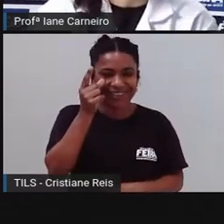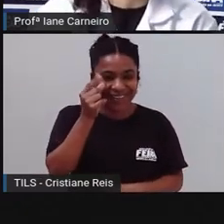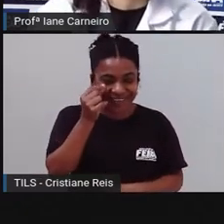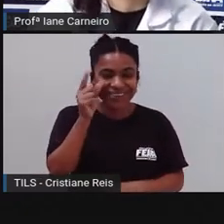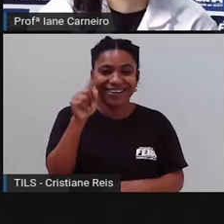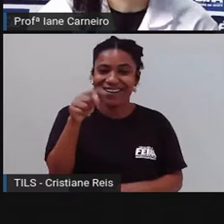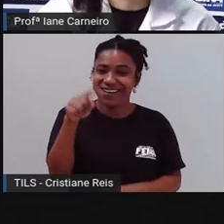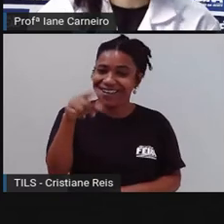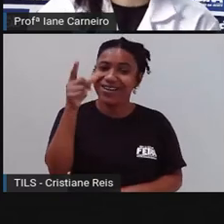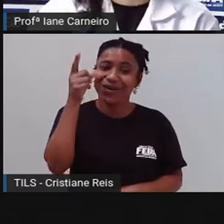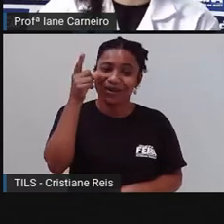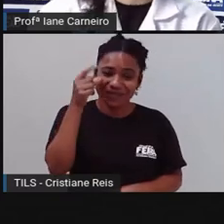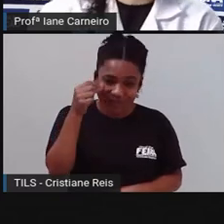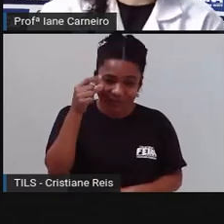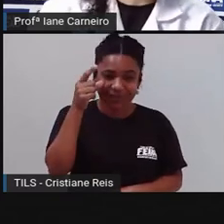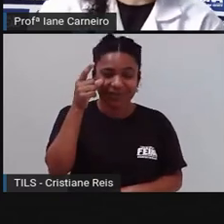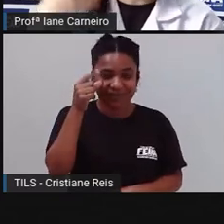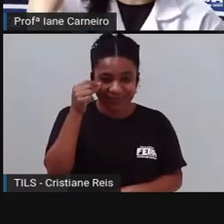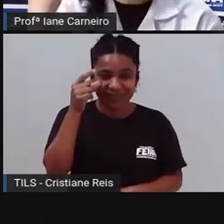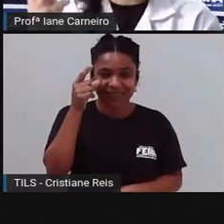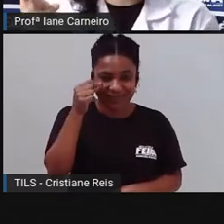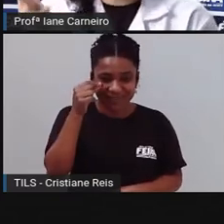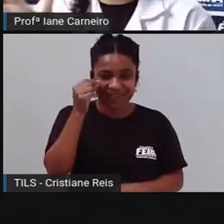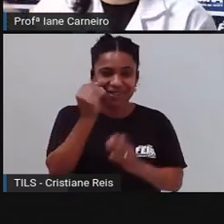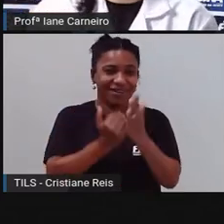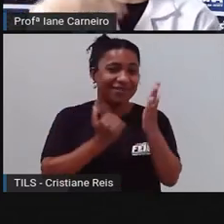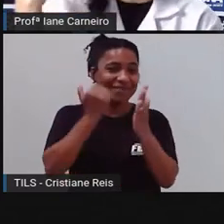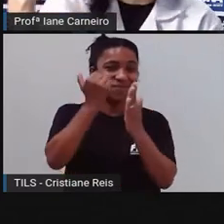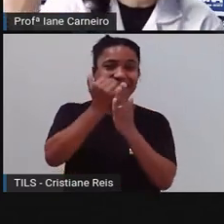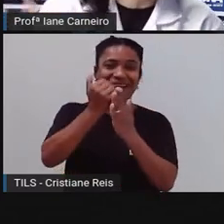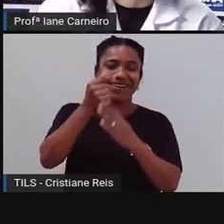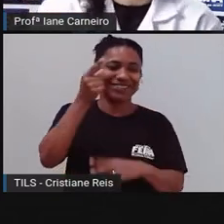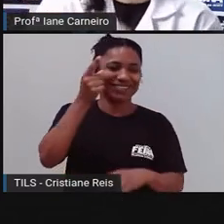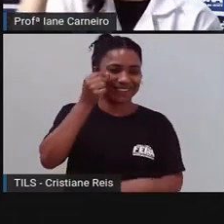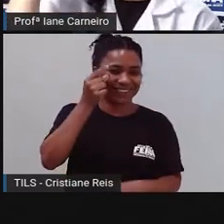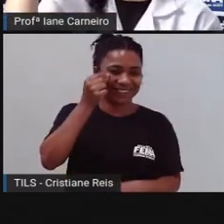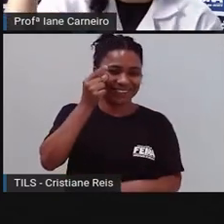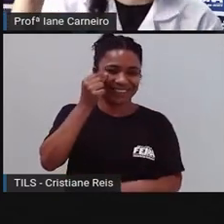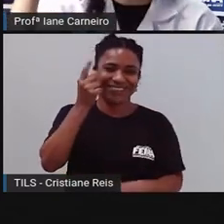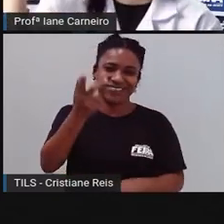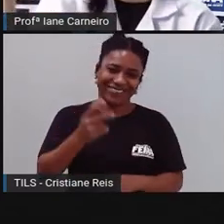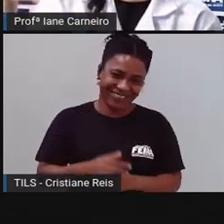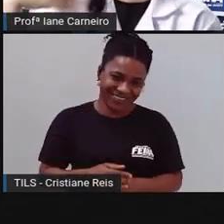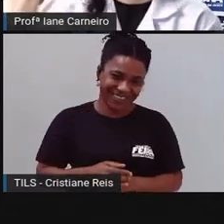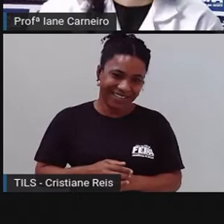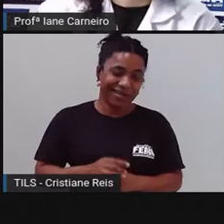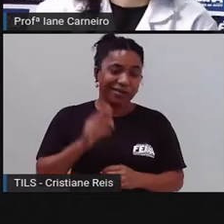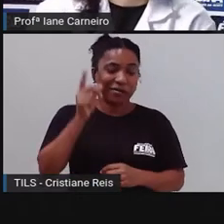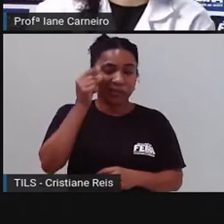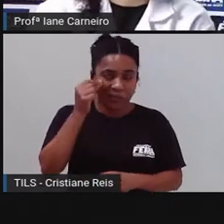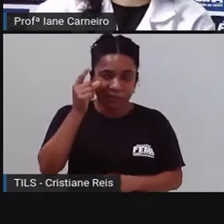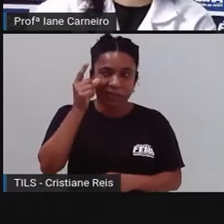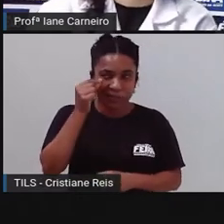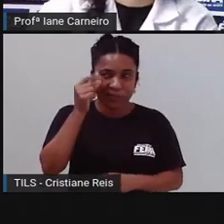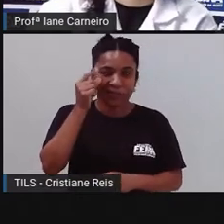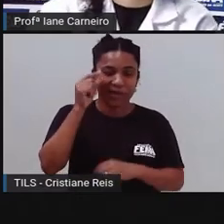mais a gente tem sono. Quanto menos a gente, né? A gente deixou de dormir, a gente vai ficar com sono. E aí ele, cada vez mais, o sono vai